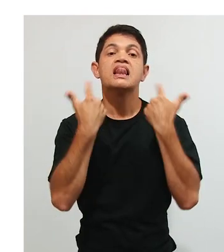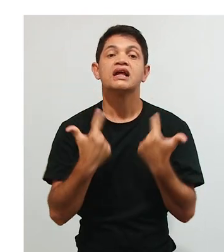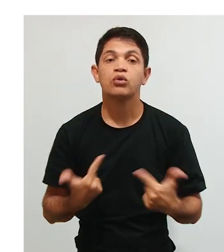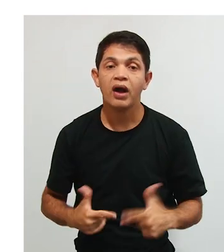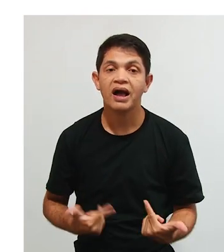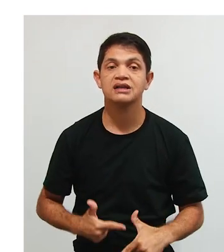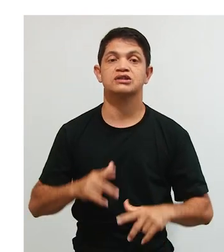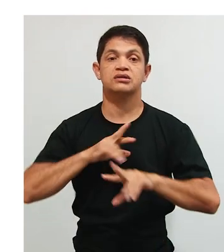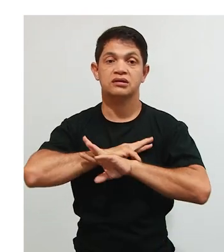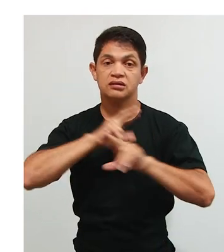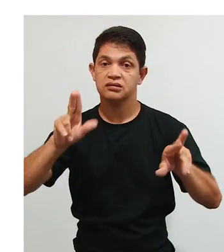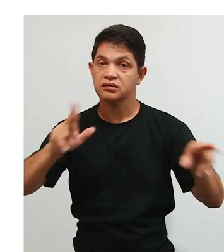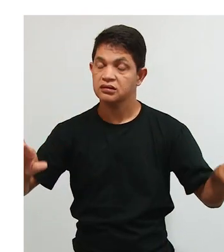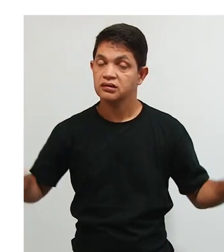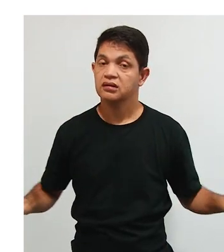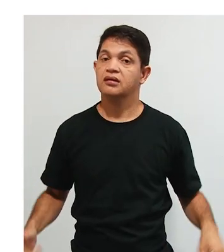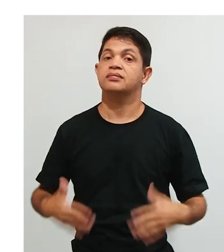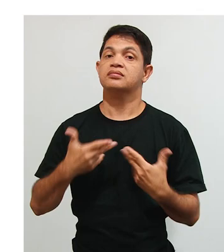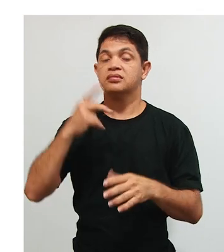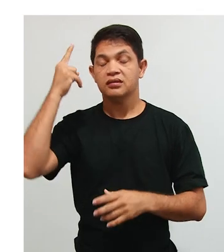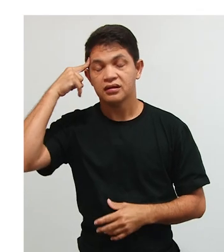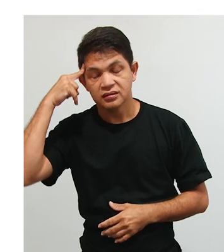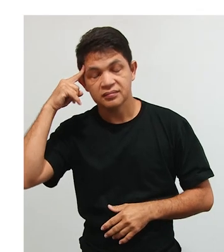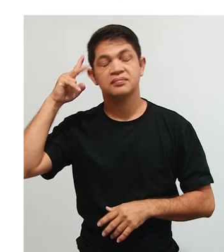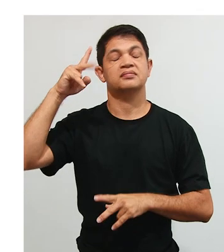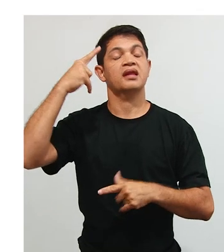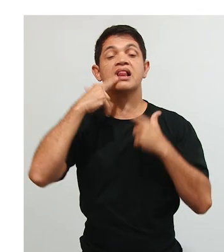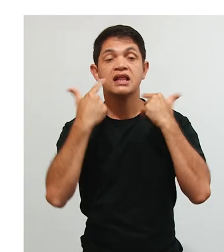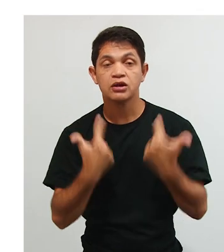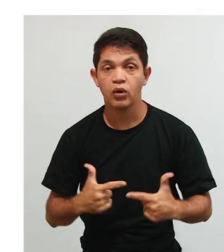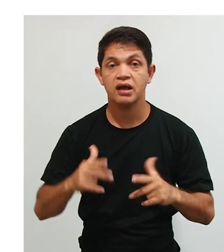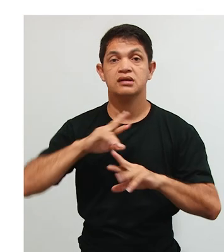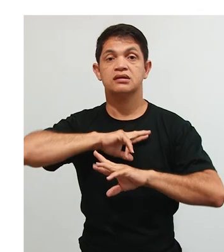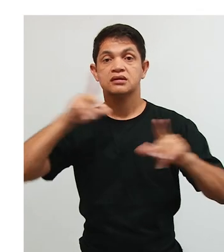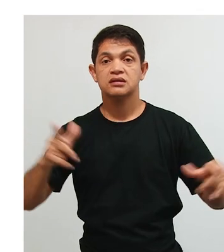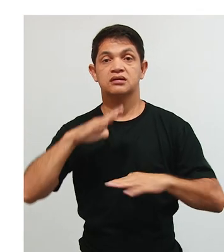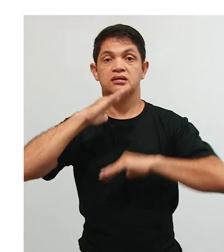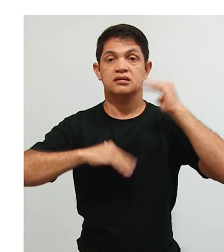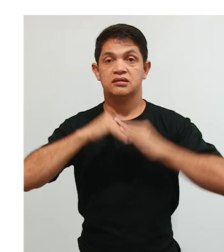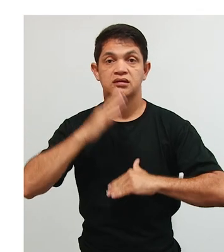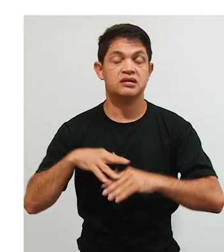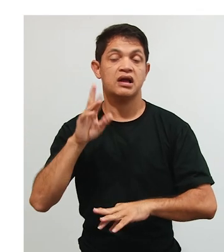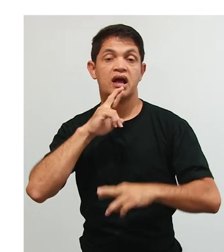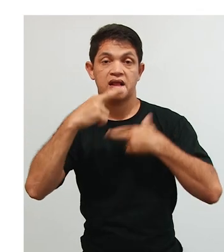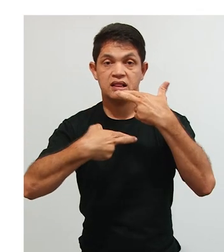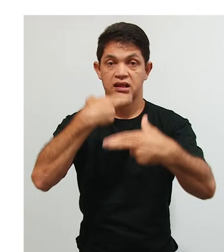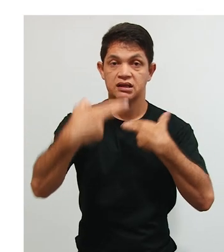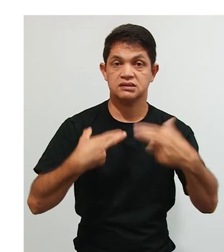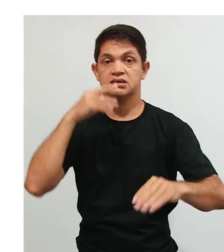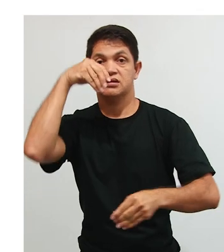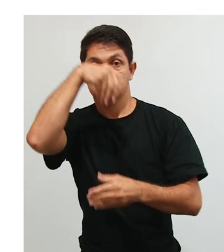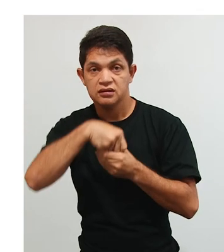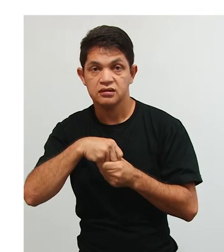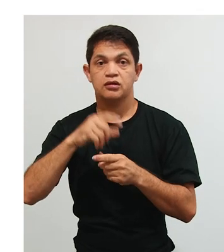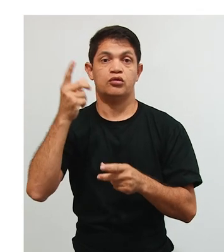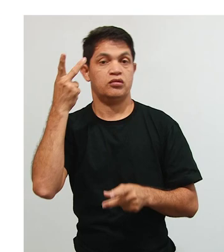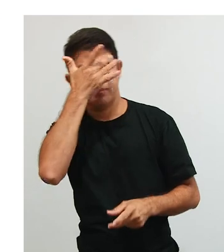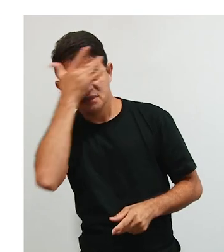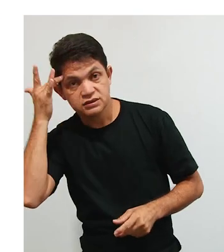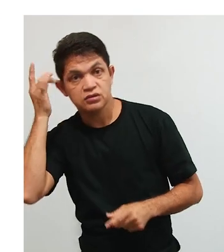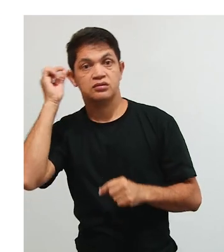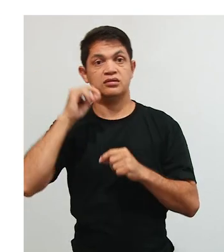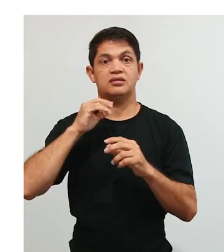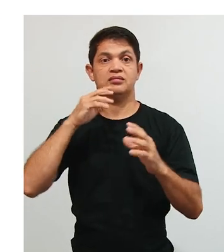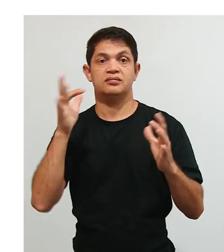linguagem e pensamento, conexão entre linguagem e pensamento e especialmente a relação. E aqui entra também aquela visão que a gente